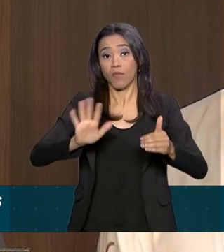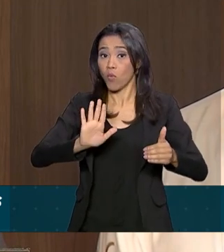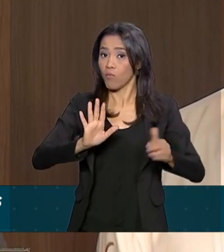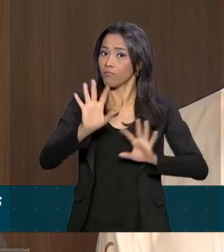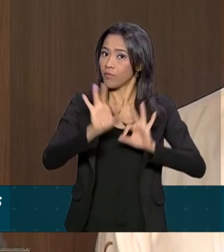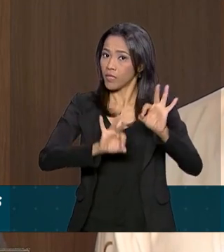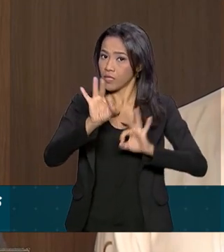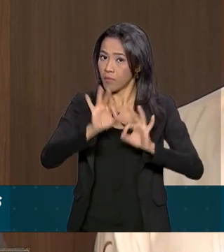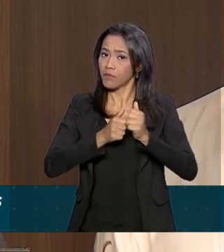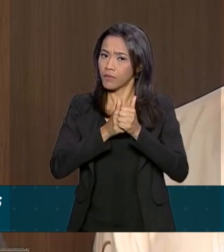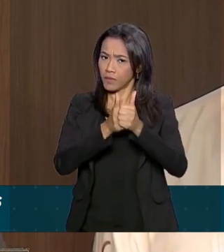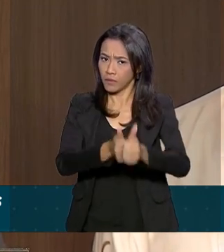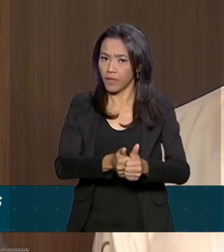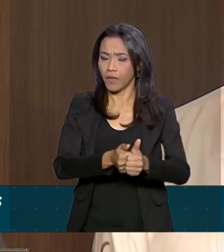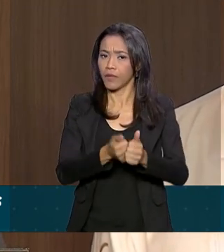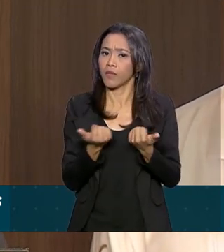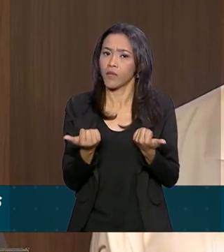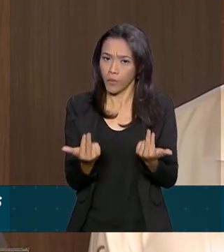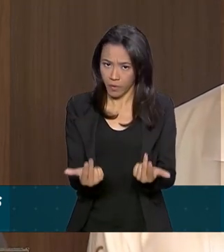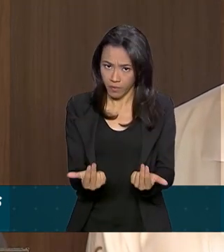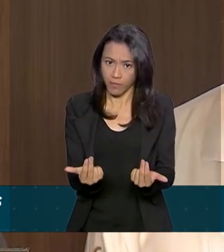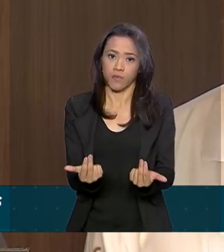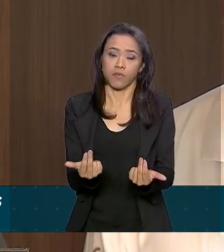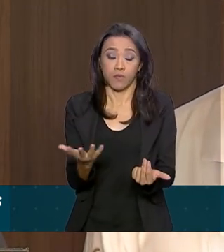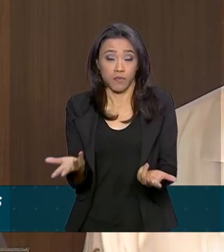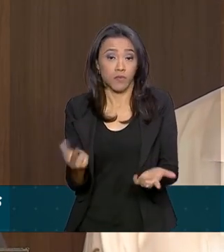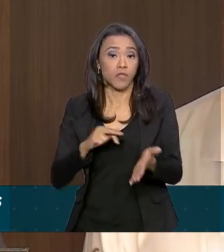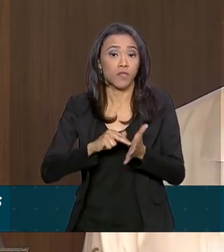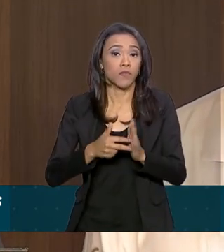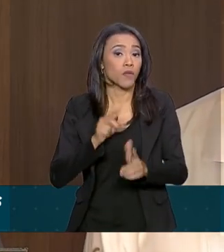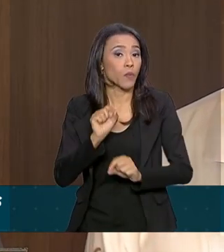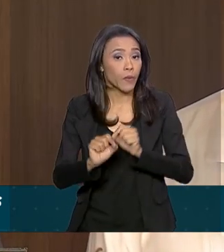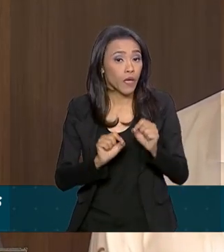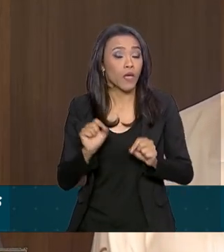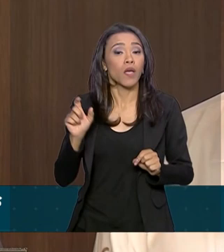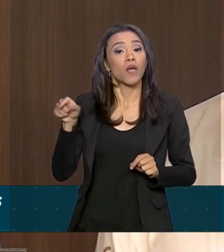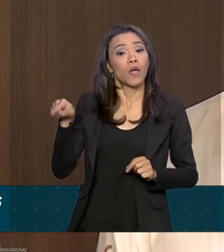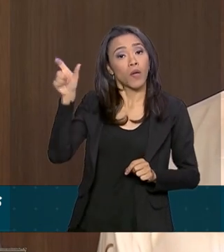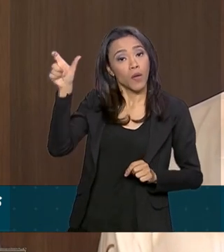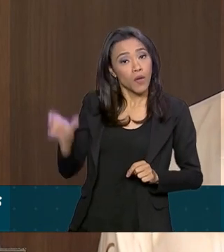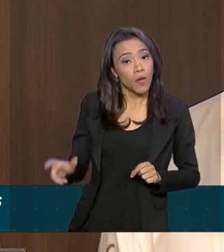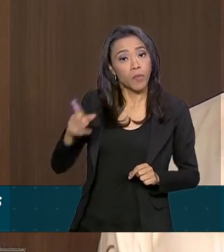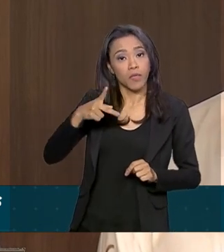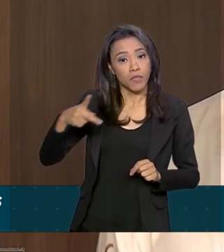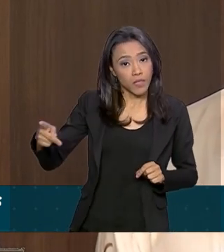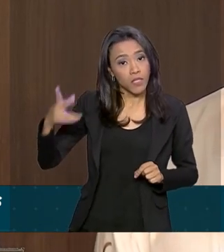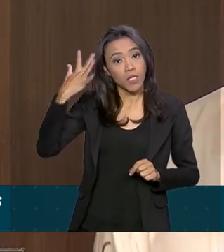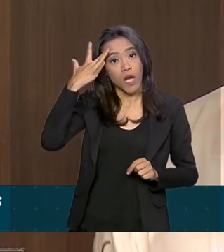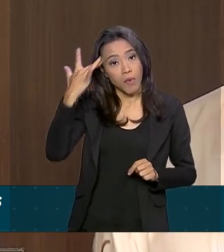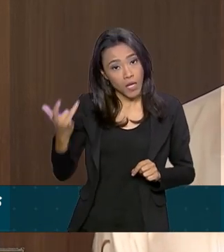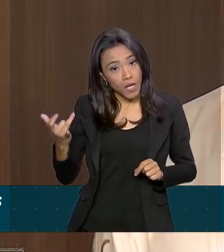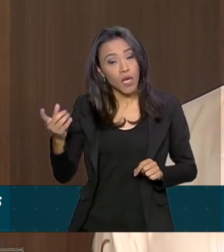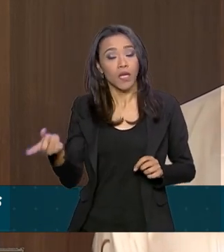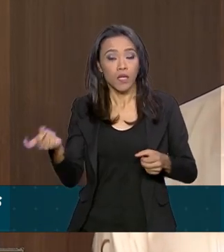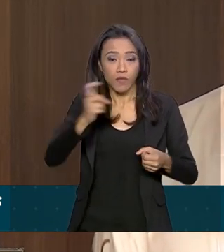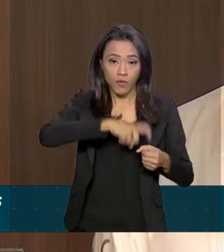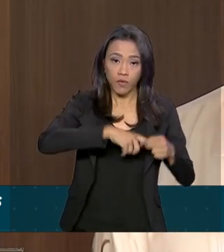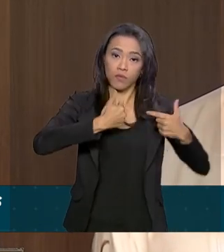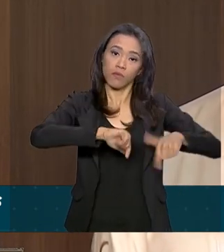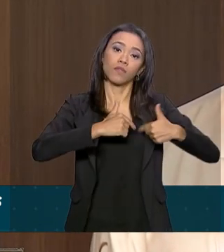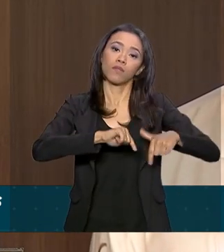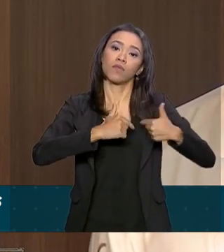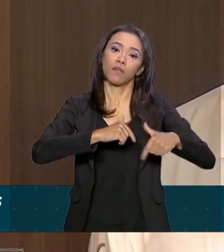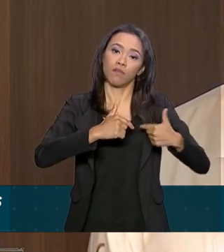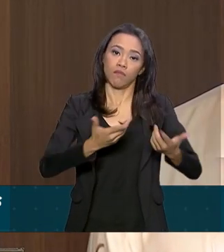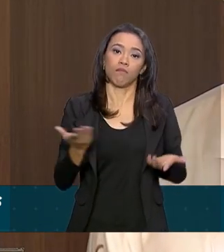continua o mesmo. Ou seja, o presidente assumirá, a partir de amanhã, a presidência da República. Só uma